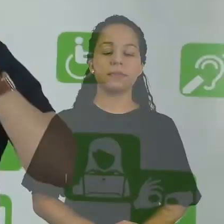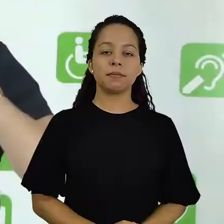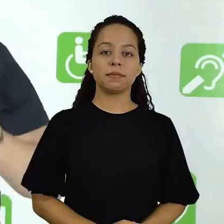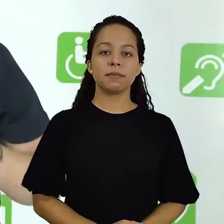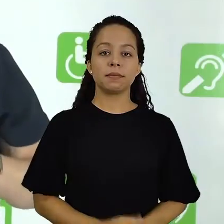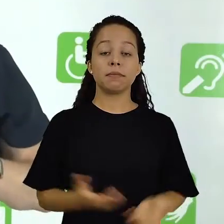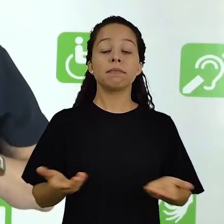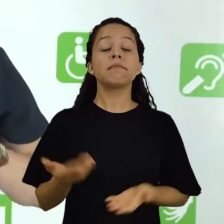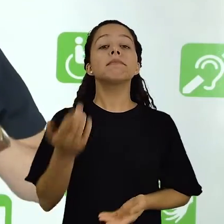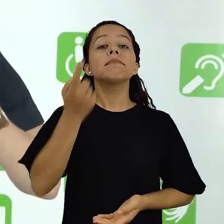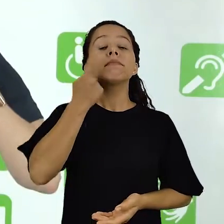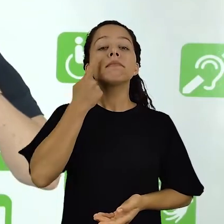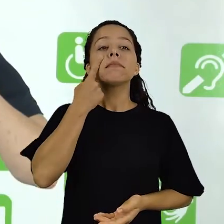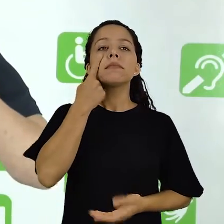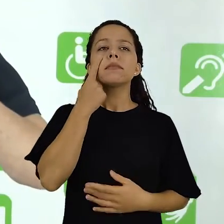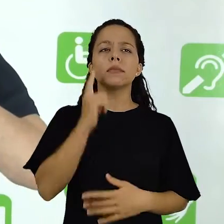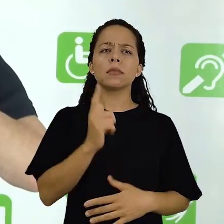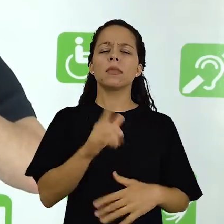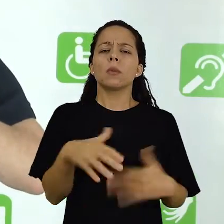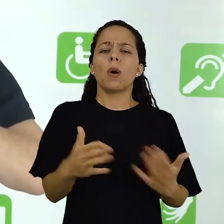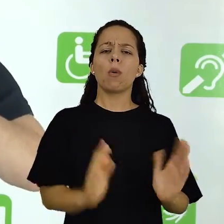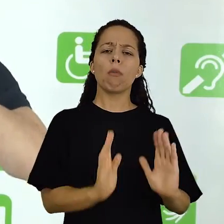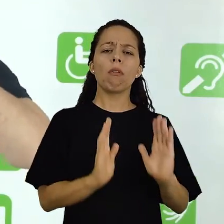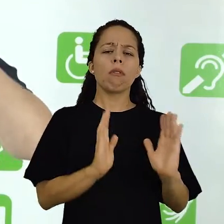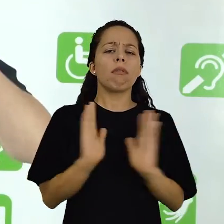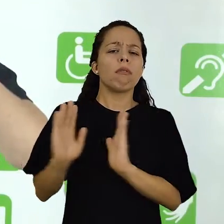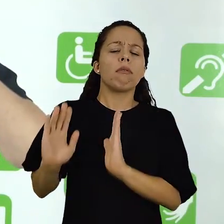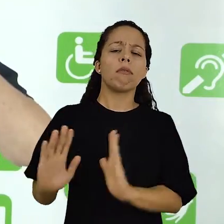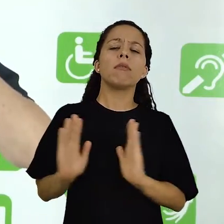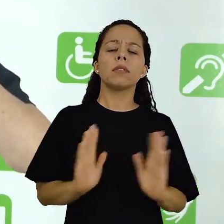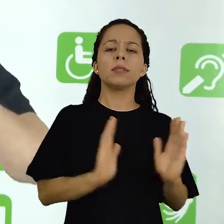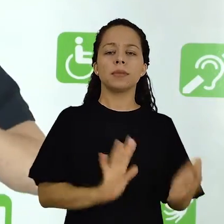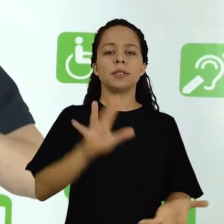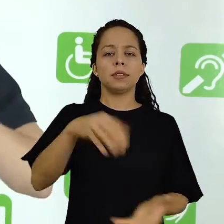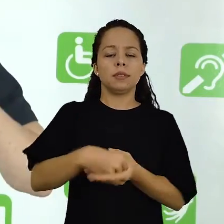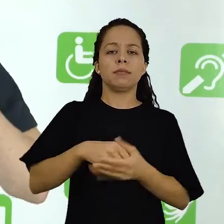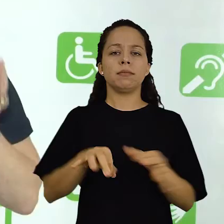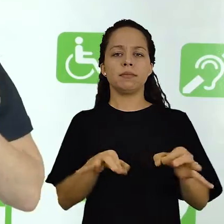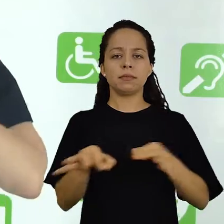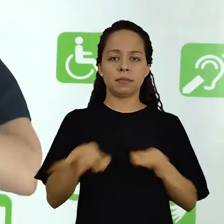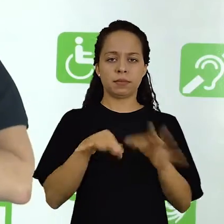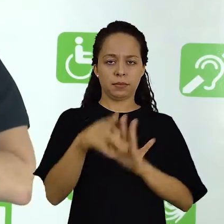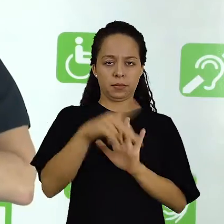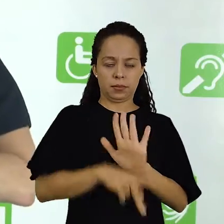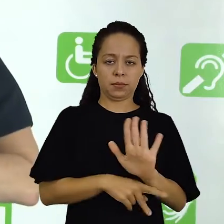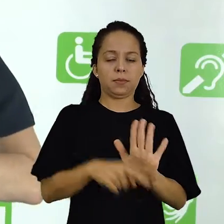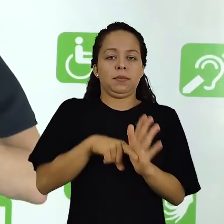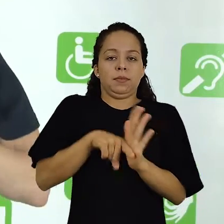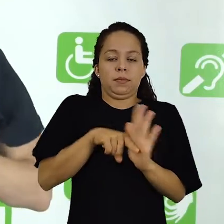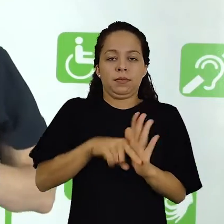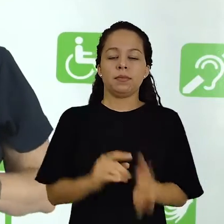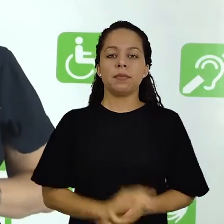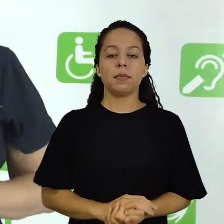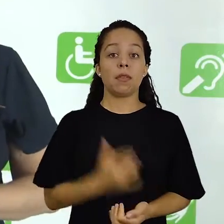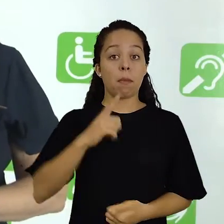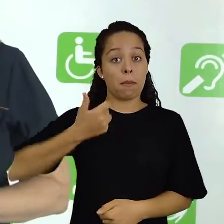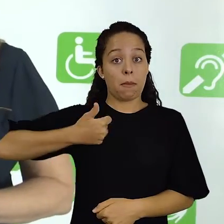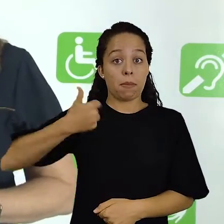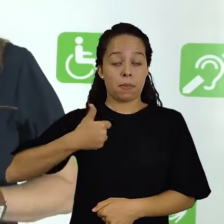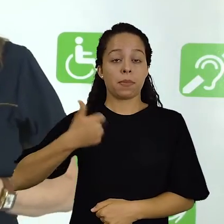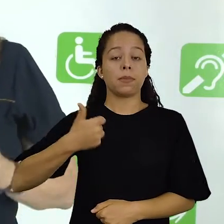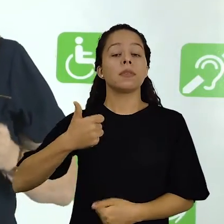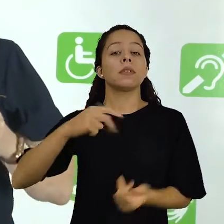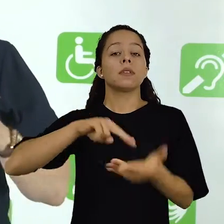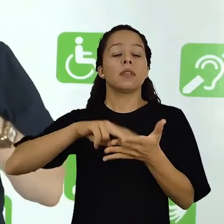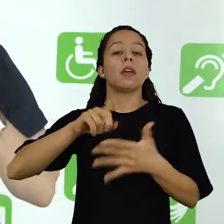Vejamos agora quais são essas etapas da construção do projeto de pesquisa. A primeira delas que nós